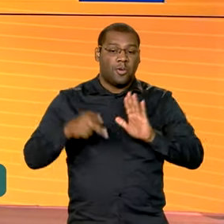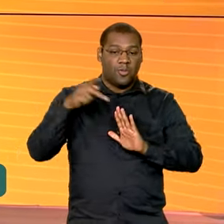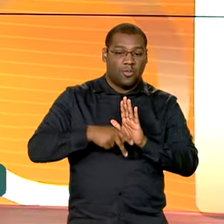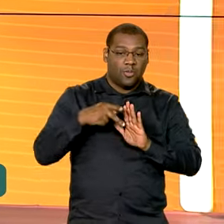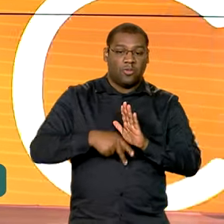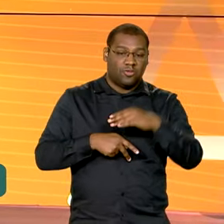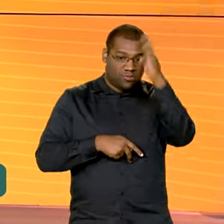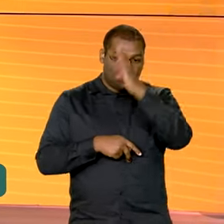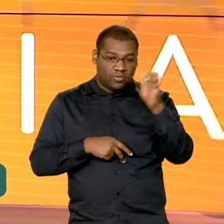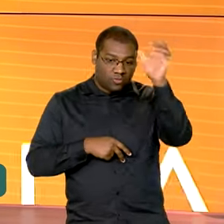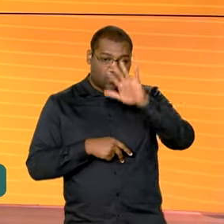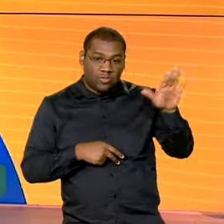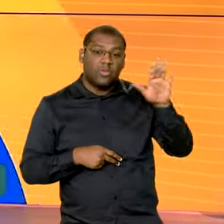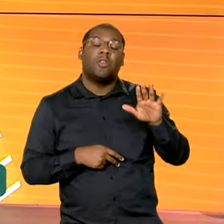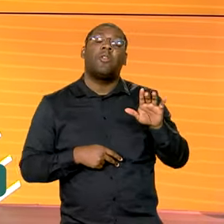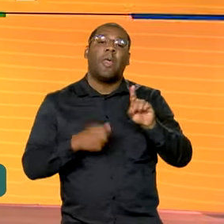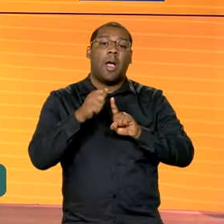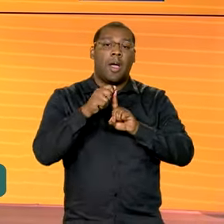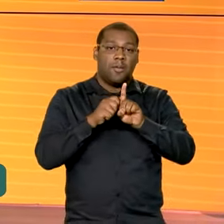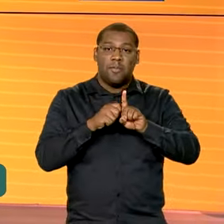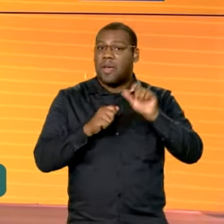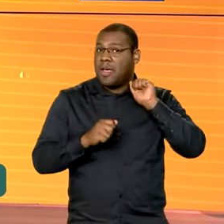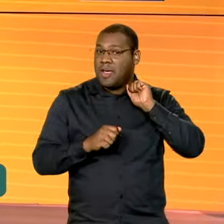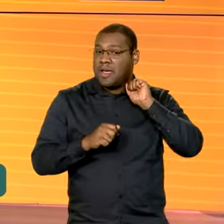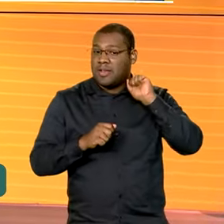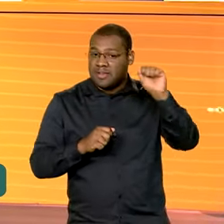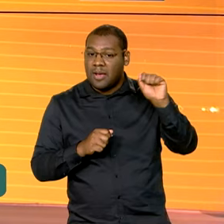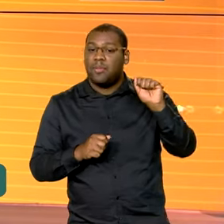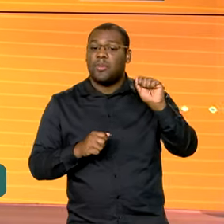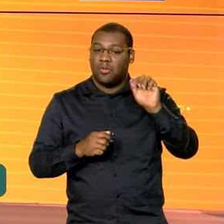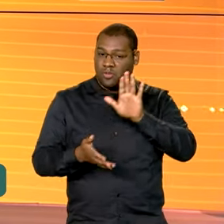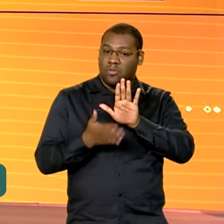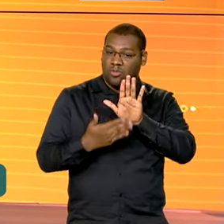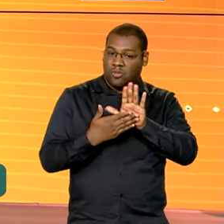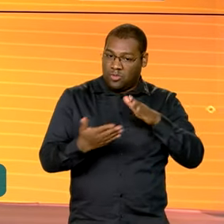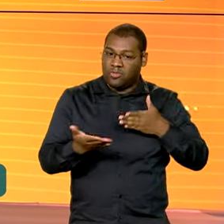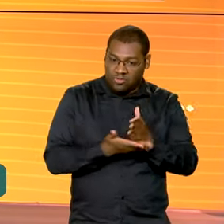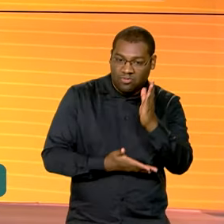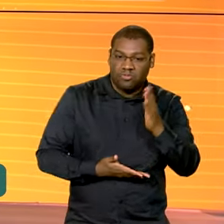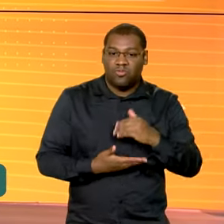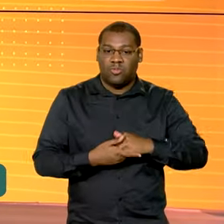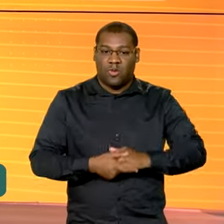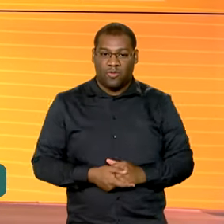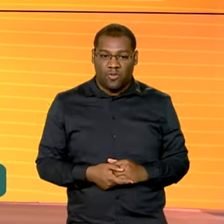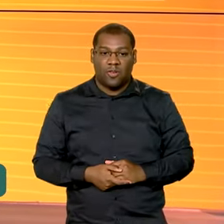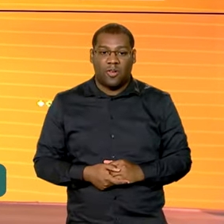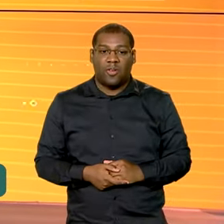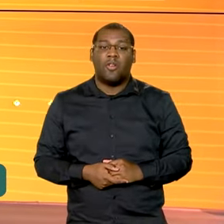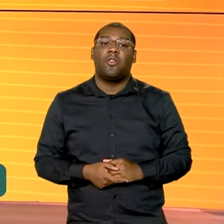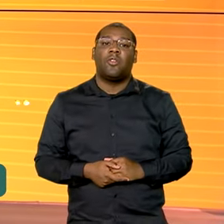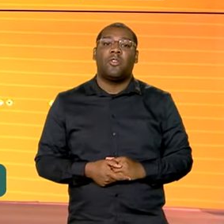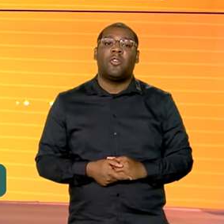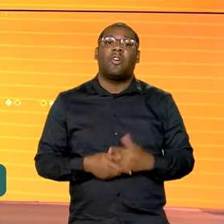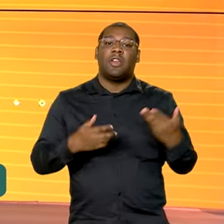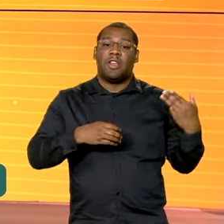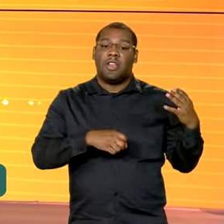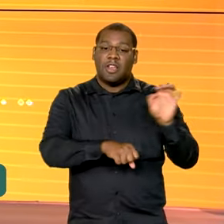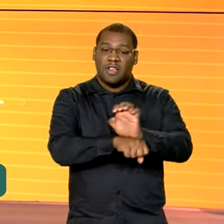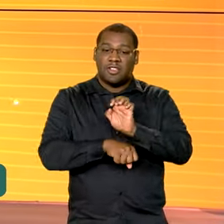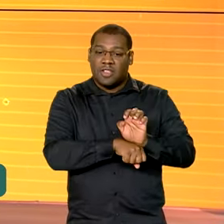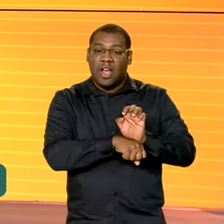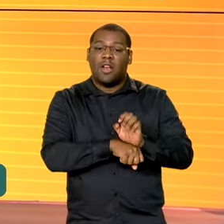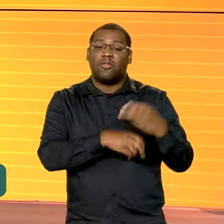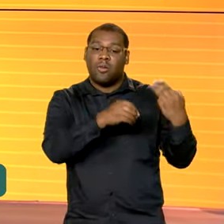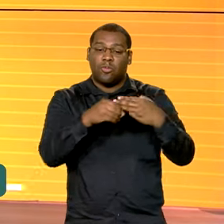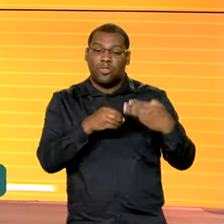apresentado e aprovado em abril do ano que vem. E um dos temas em discussão é como melhorar a gestão de estados e municípios